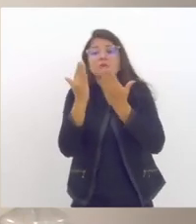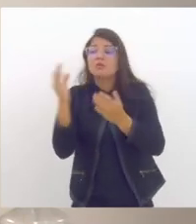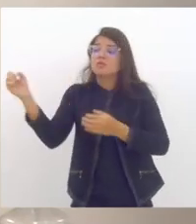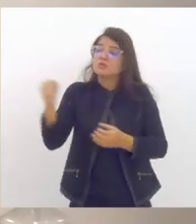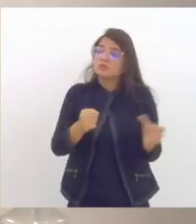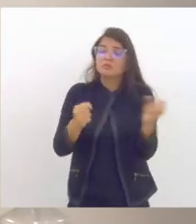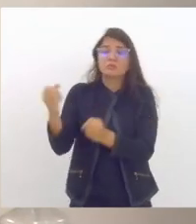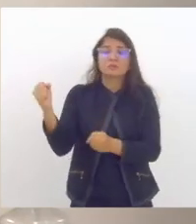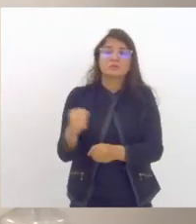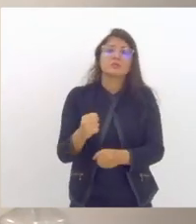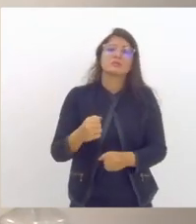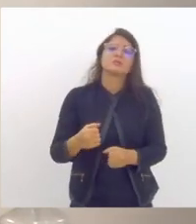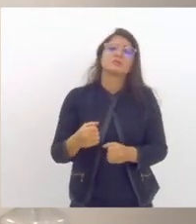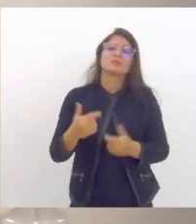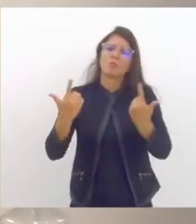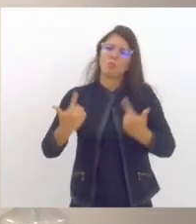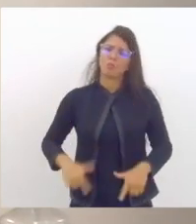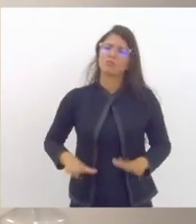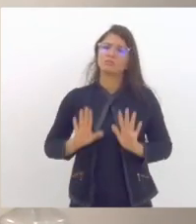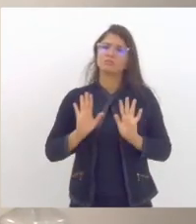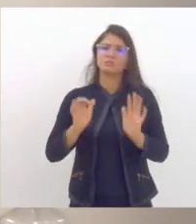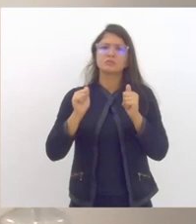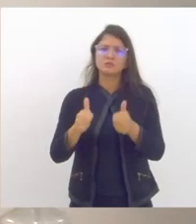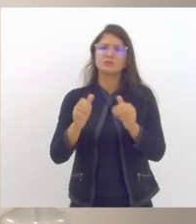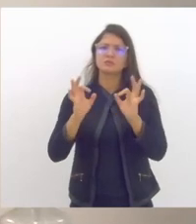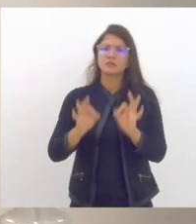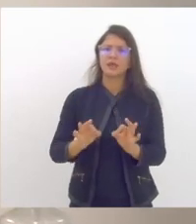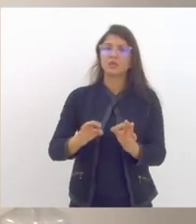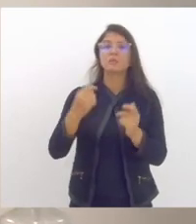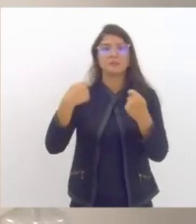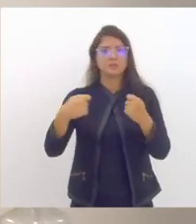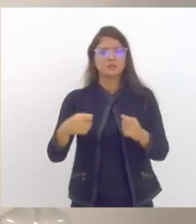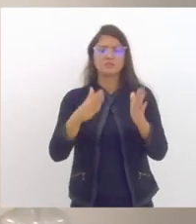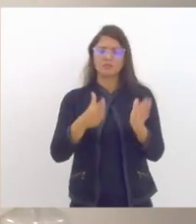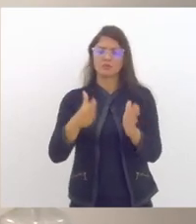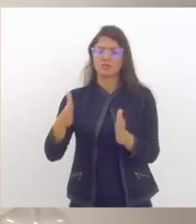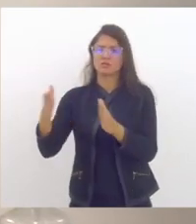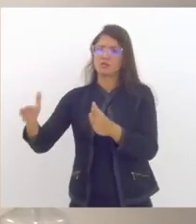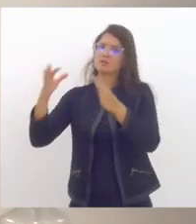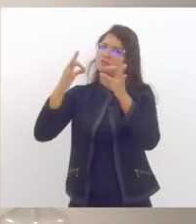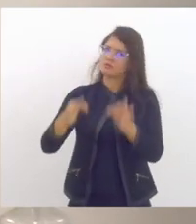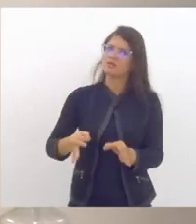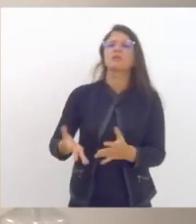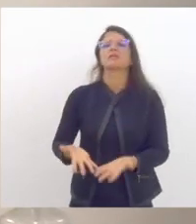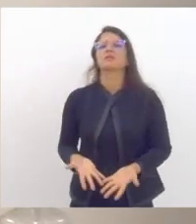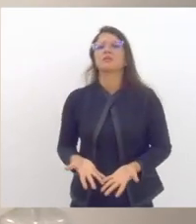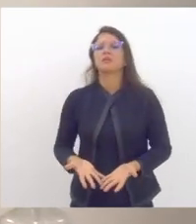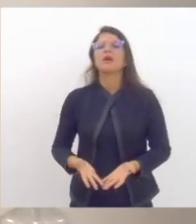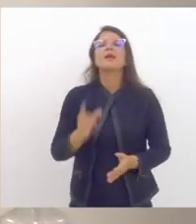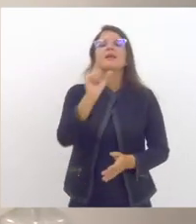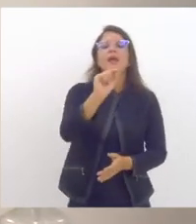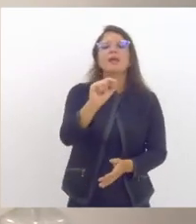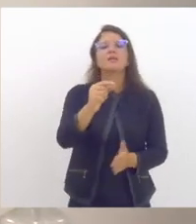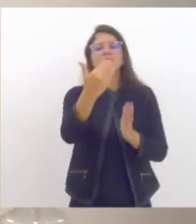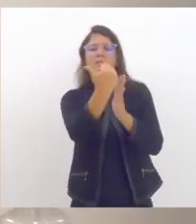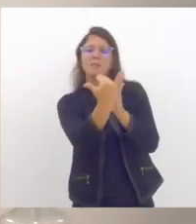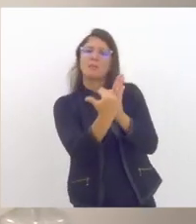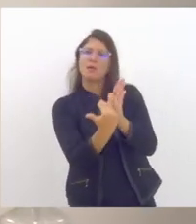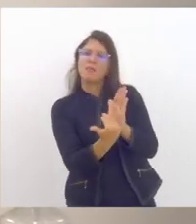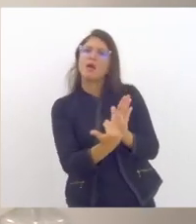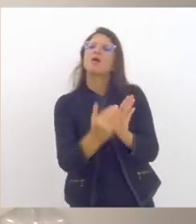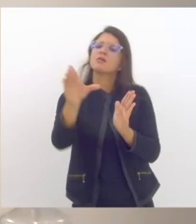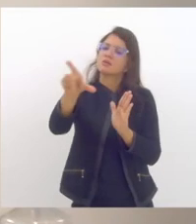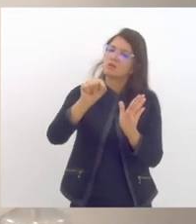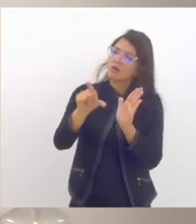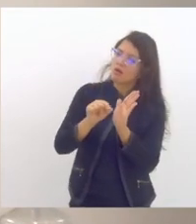importante ter processo seletivo publicar quem foi selecionado através do projeto mães tem que se